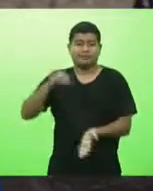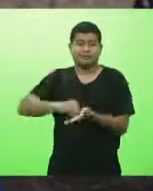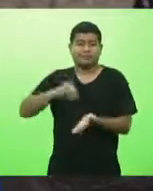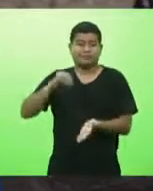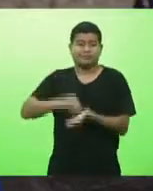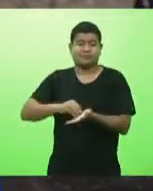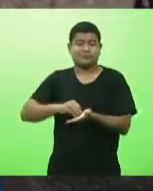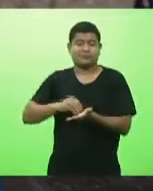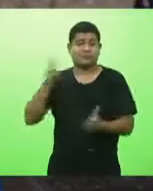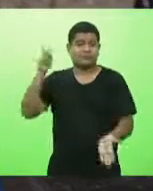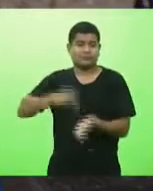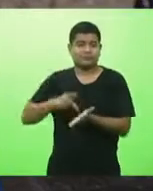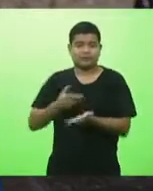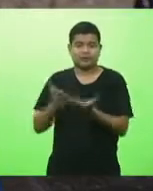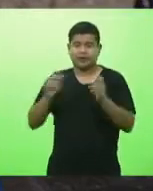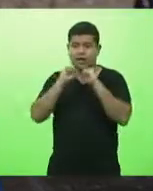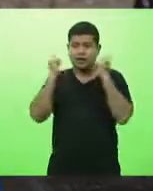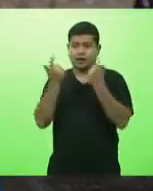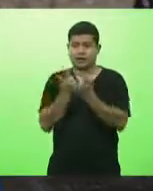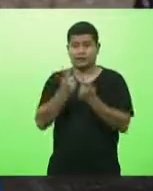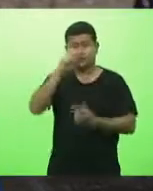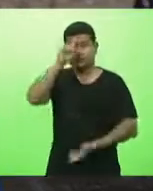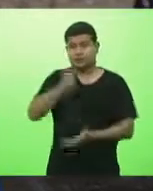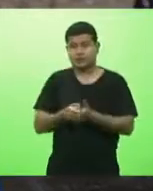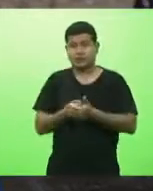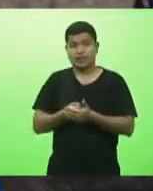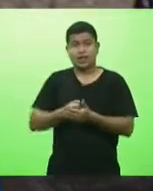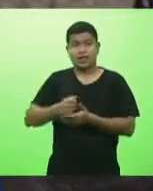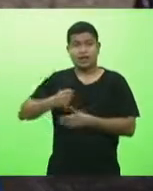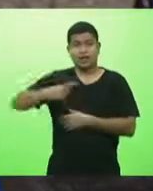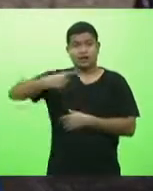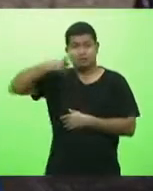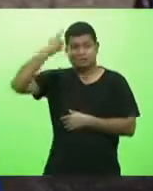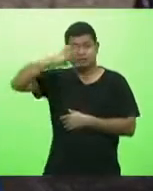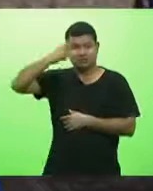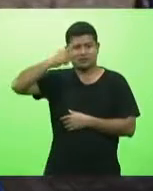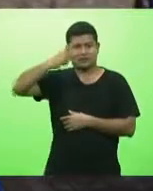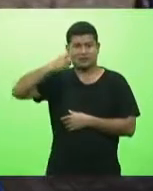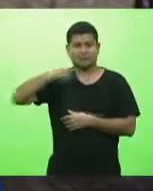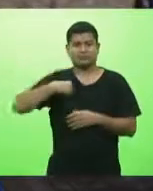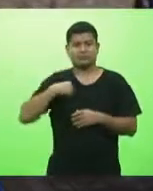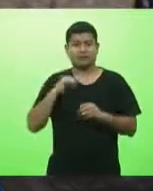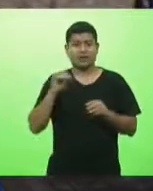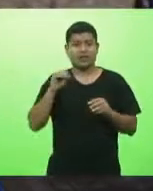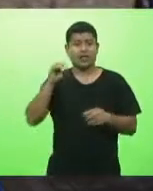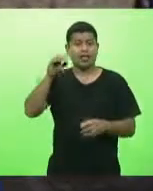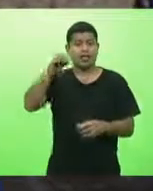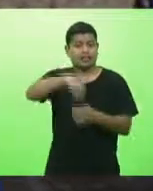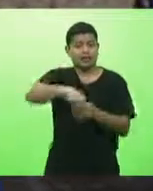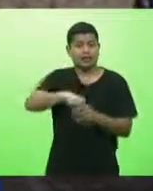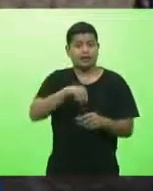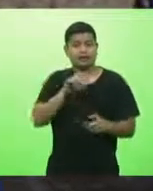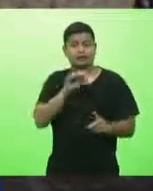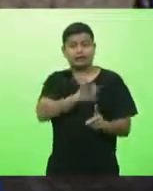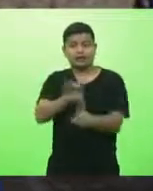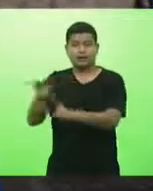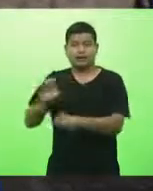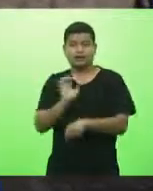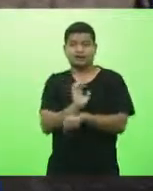assembleias legislativas decidirem sobre as prioridades dos seus estados o que é muito curioso porque nós nos